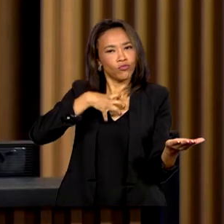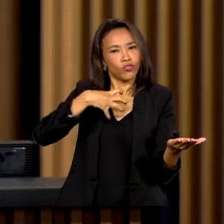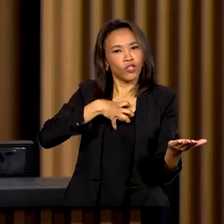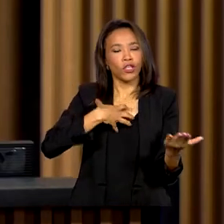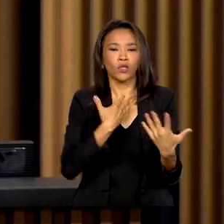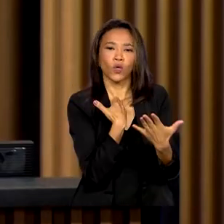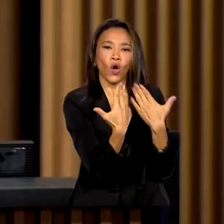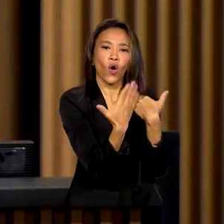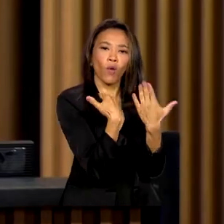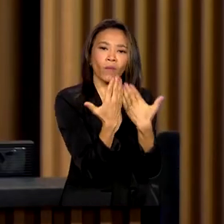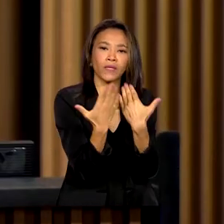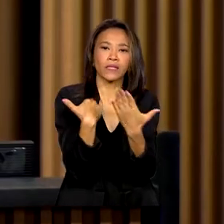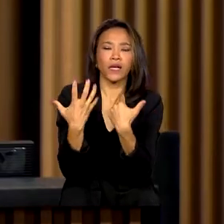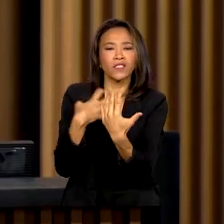comunicar, de sentir e de viver.